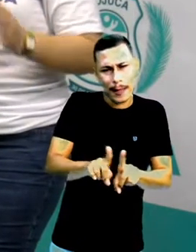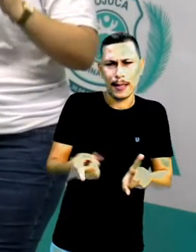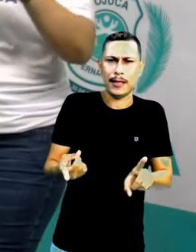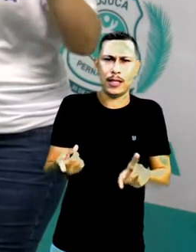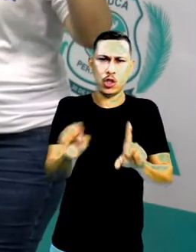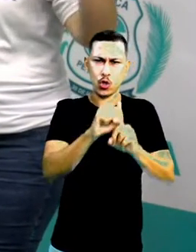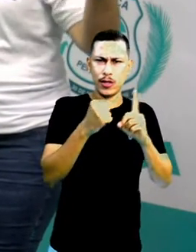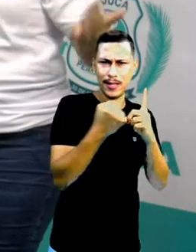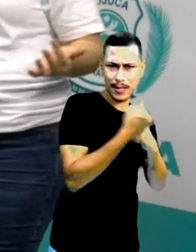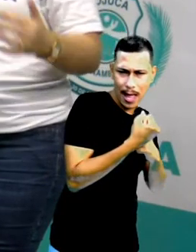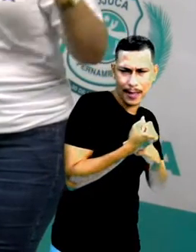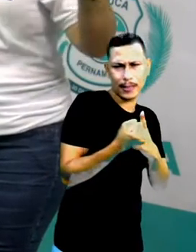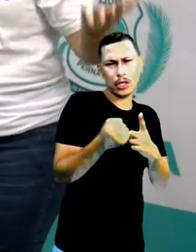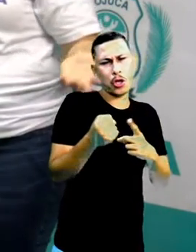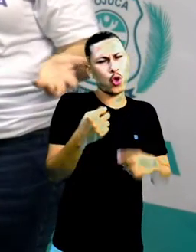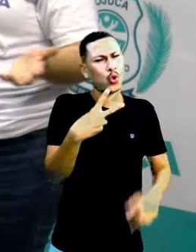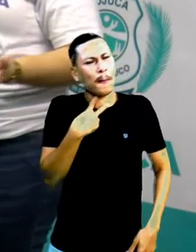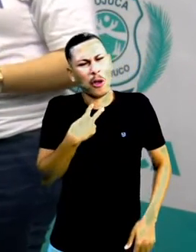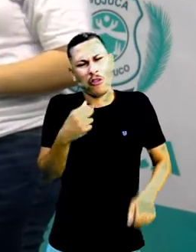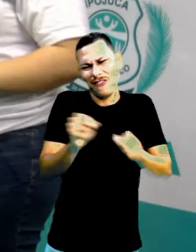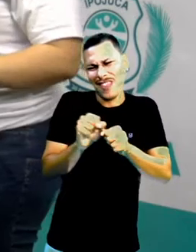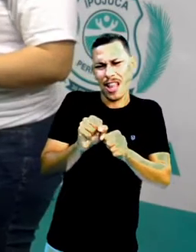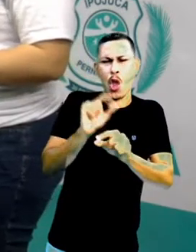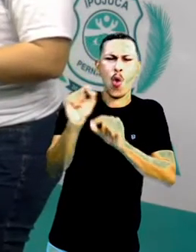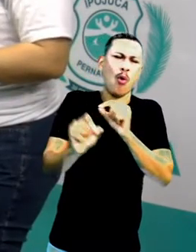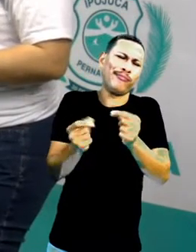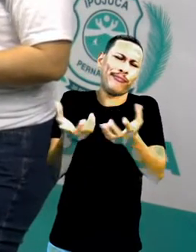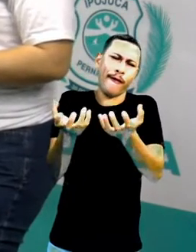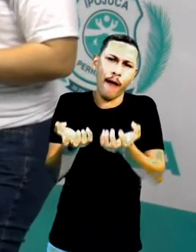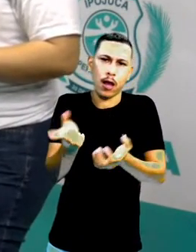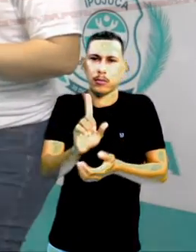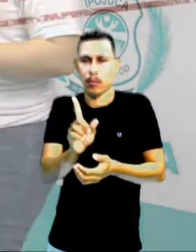a gente quer. Existe uma norma de conduta.